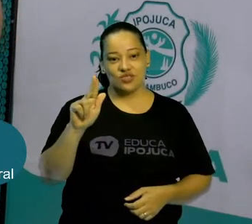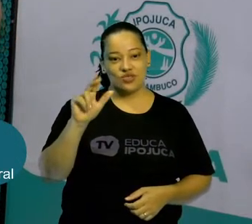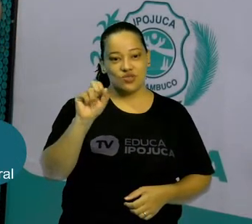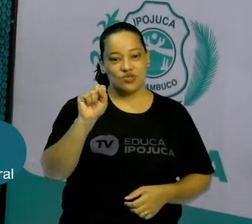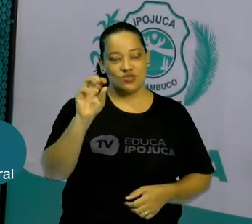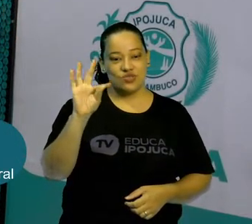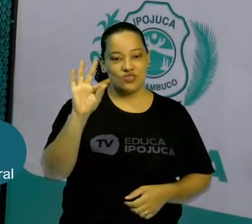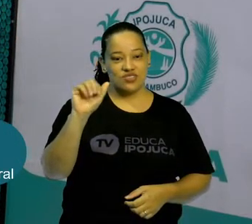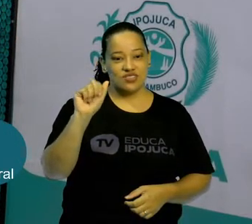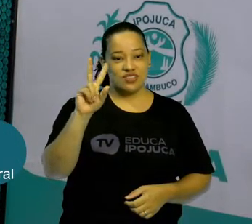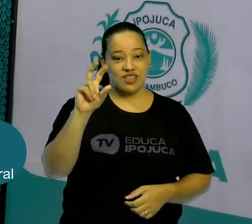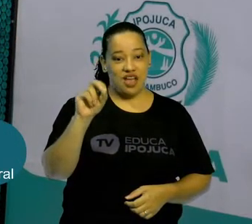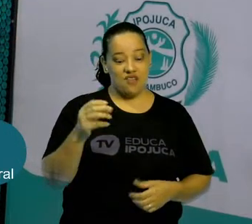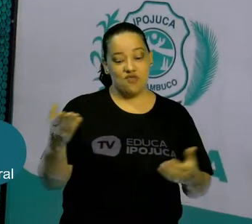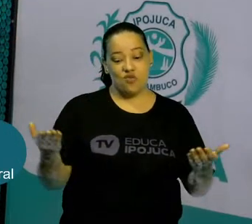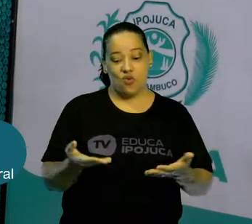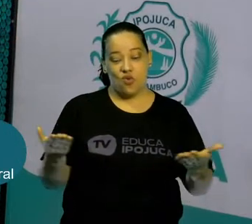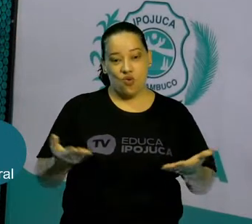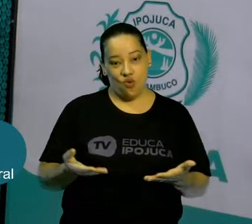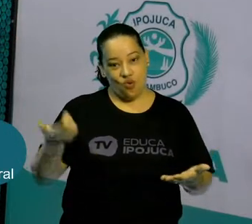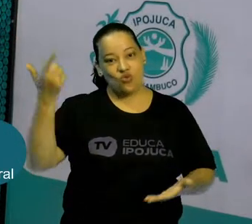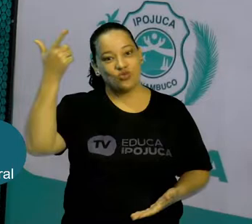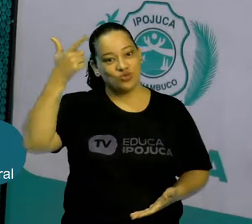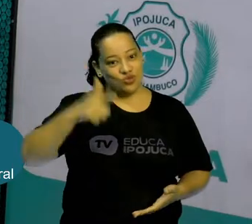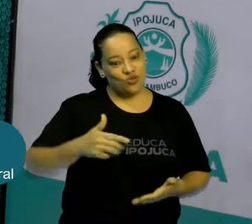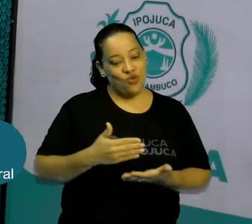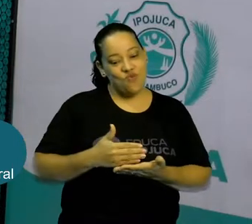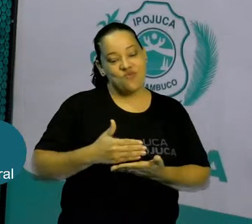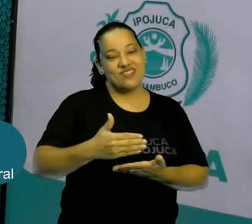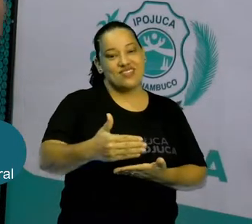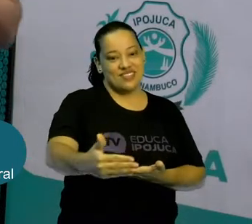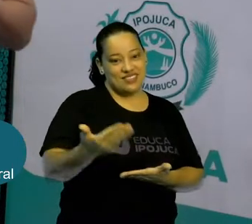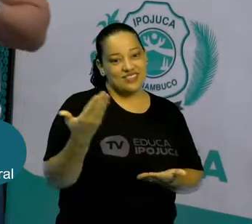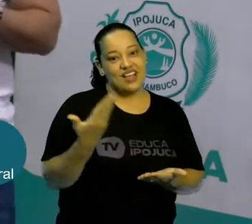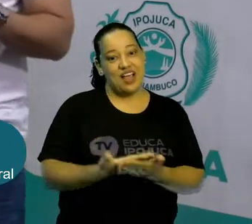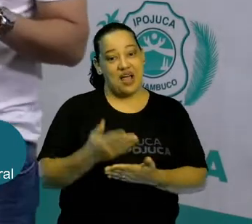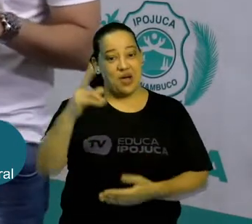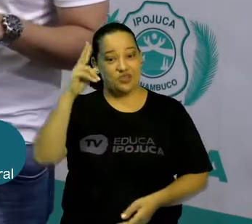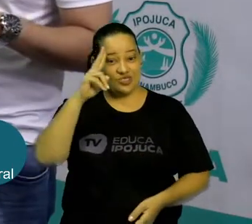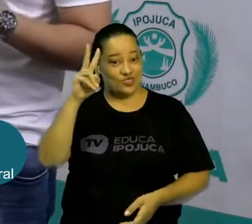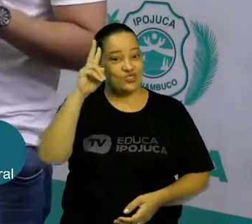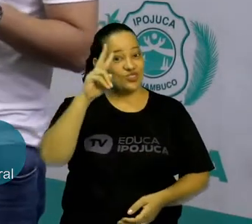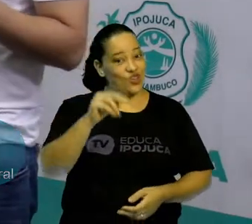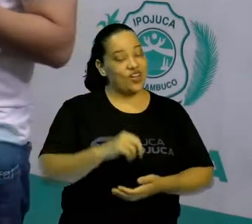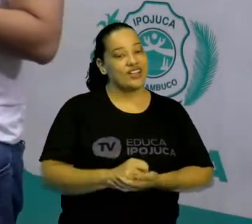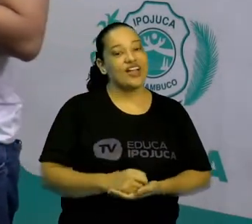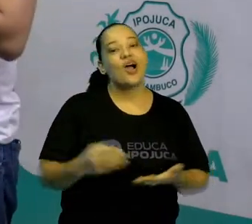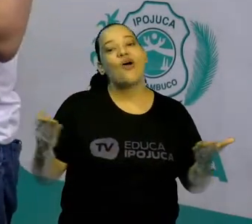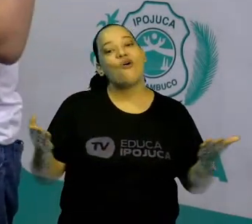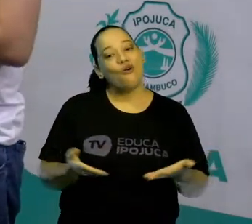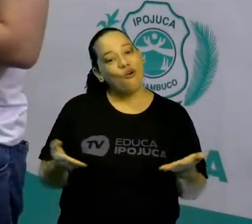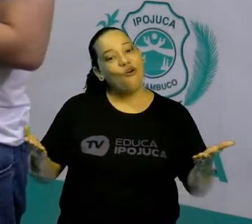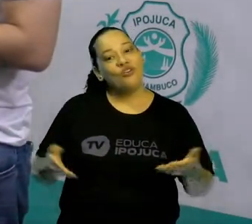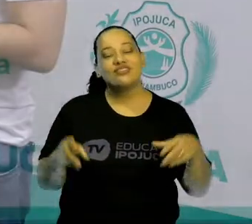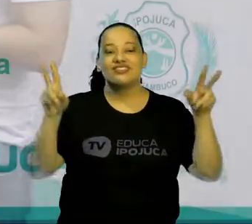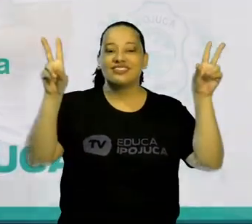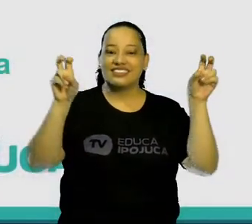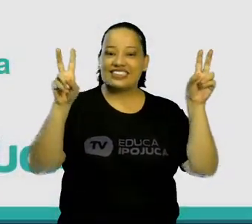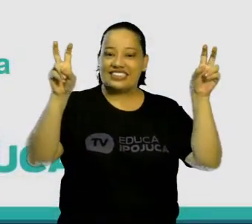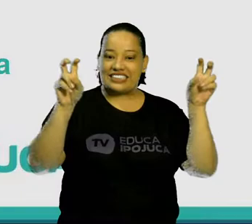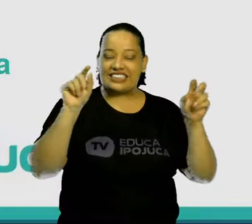hoje nós vamos retomar então com as nossas aulas de história. E hoje nós vamos falar sobre a